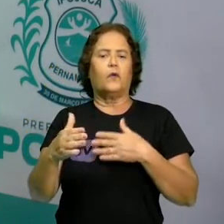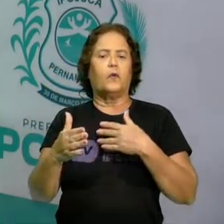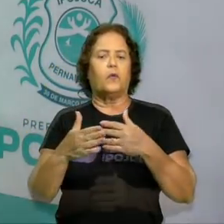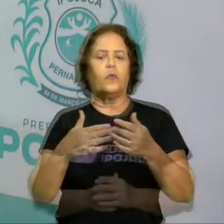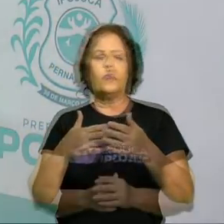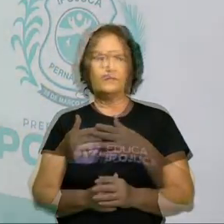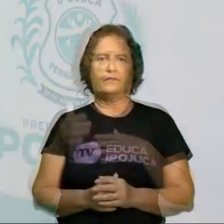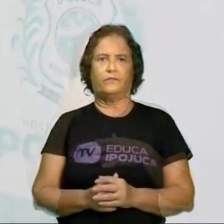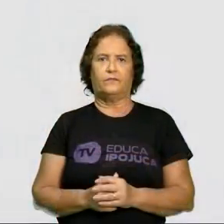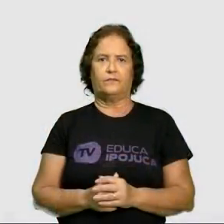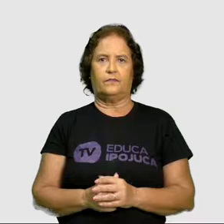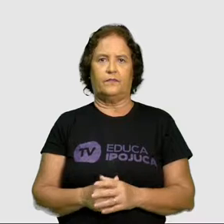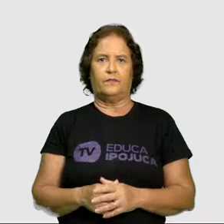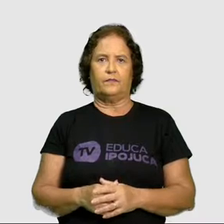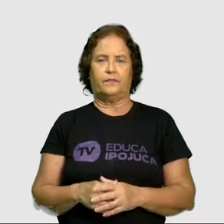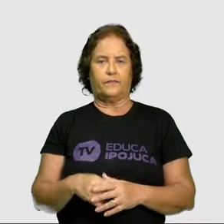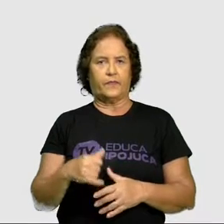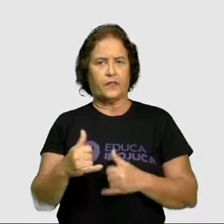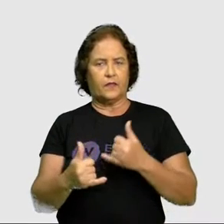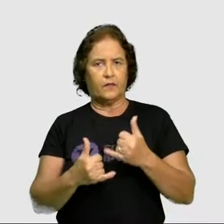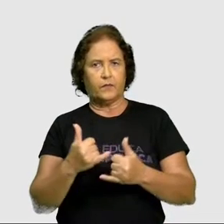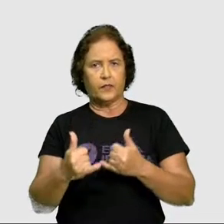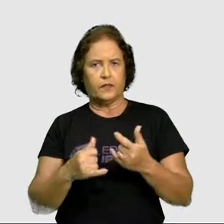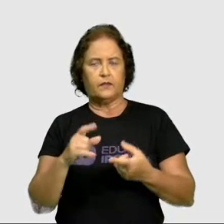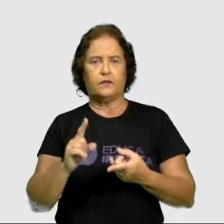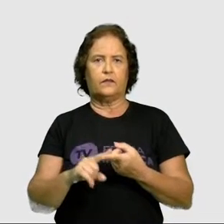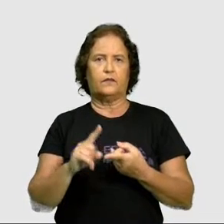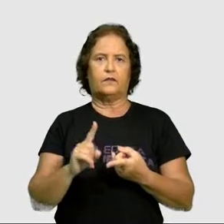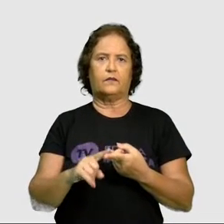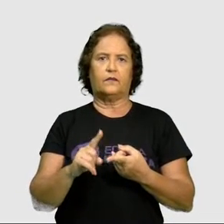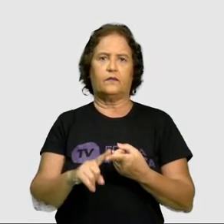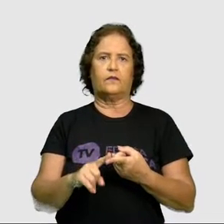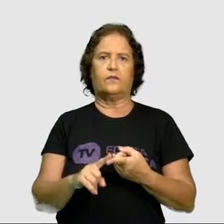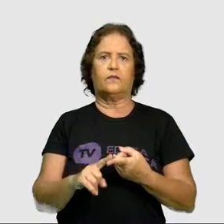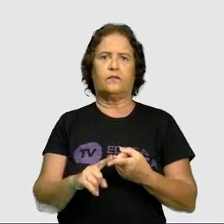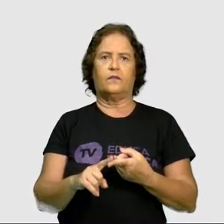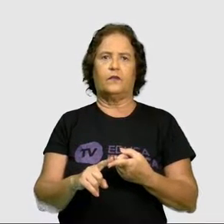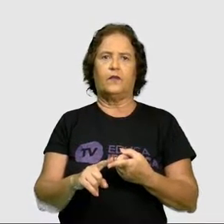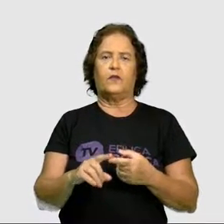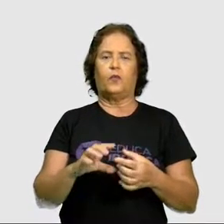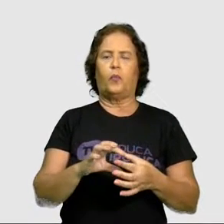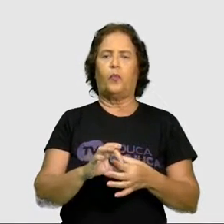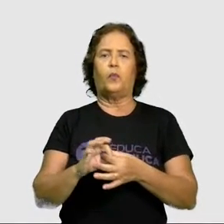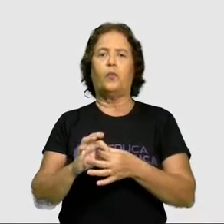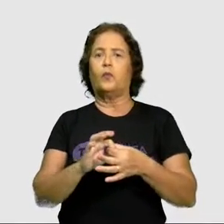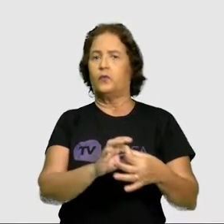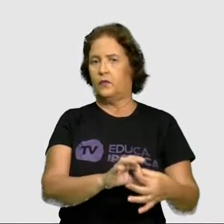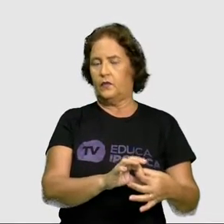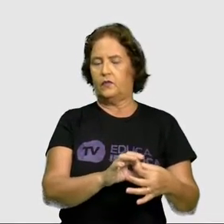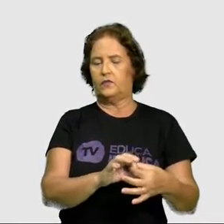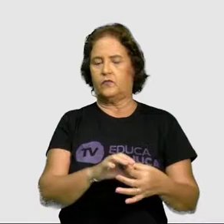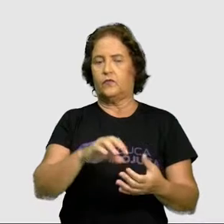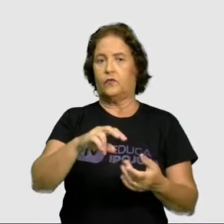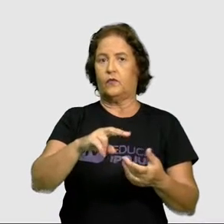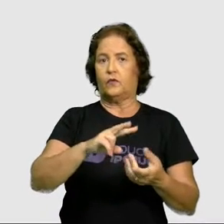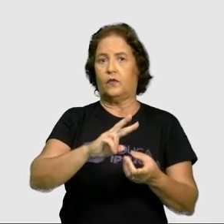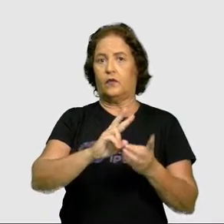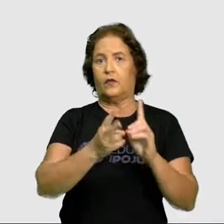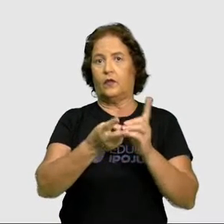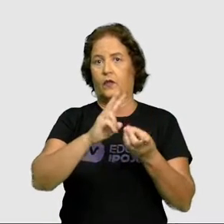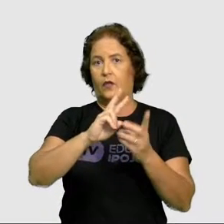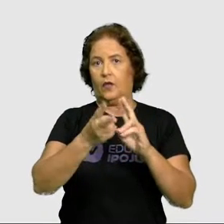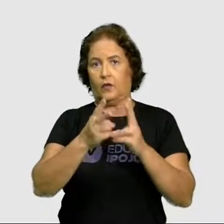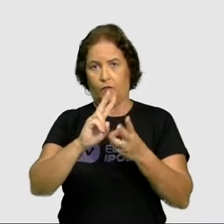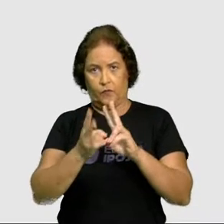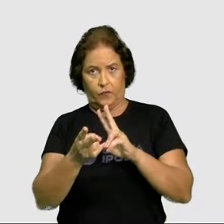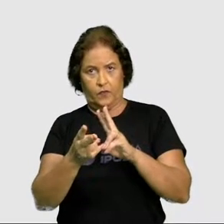acontecer. A brincadeira também, no contexto da capoeira, que é uma dança, um movimento, né?